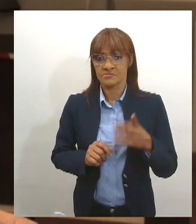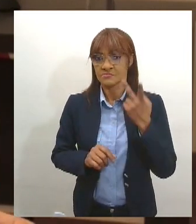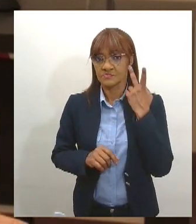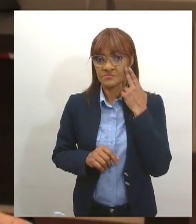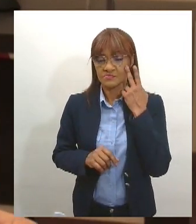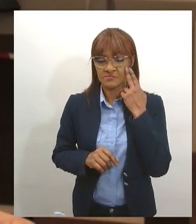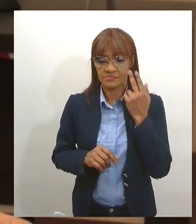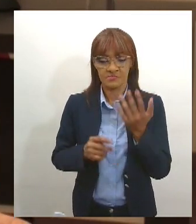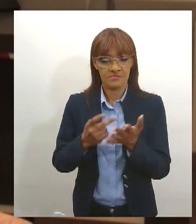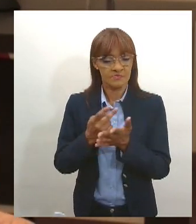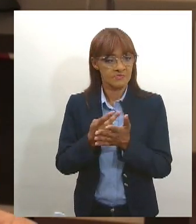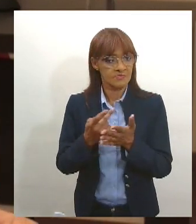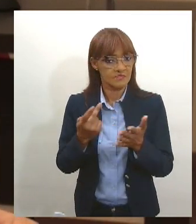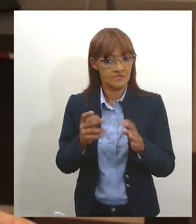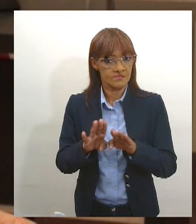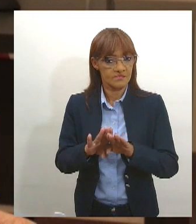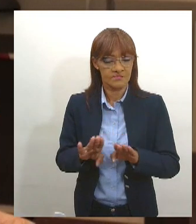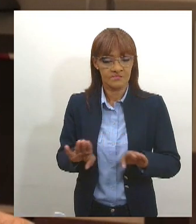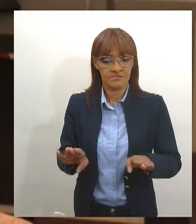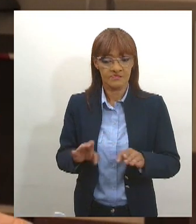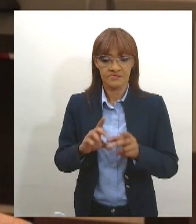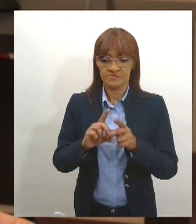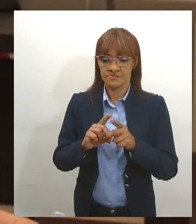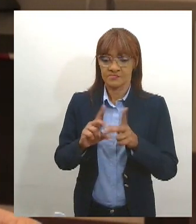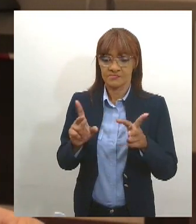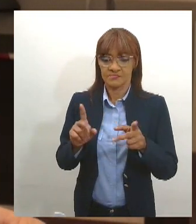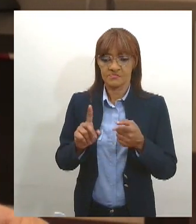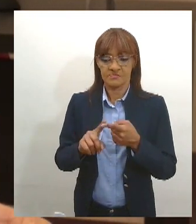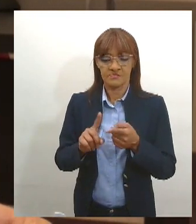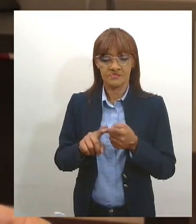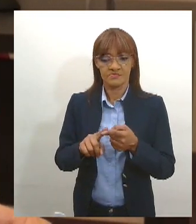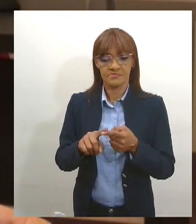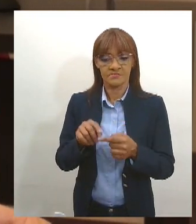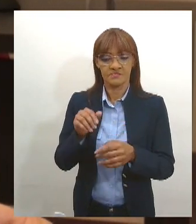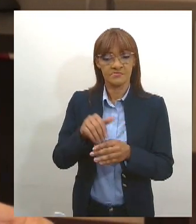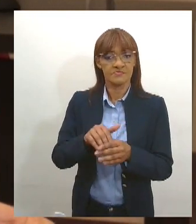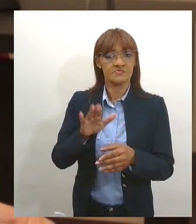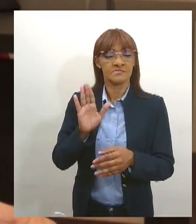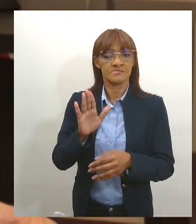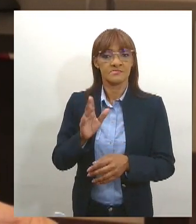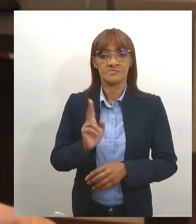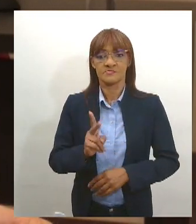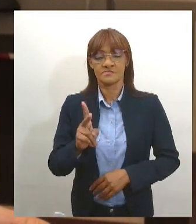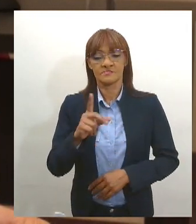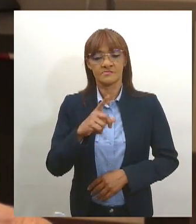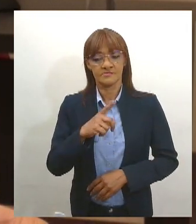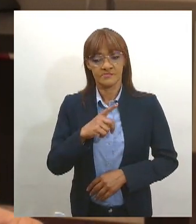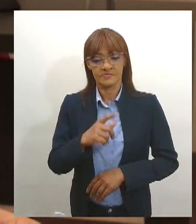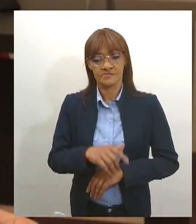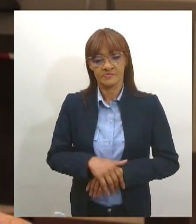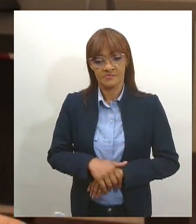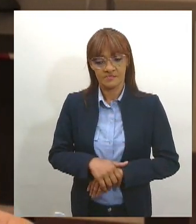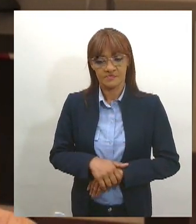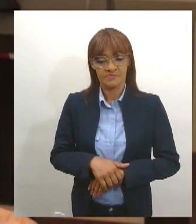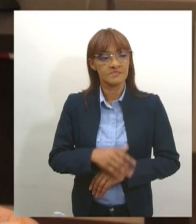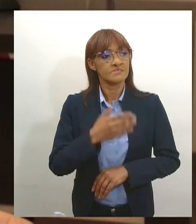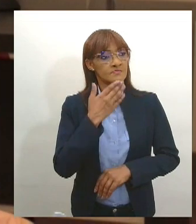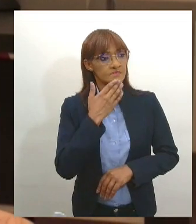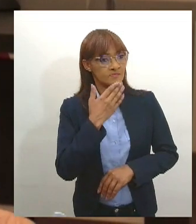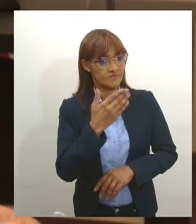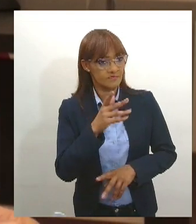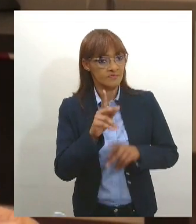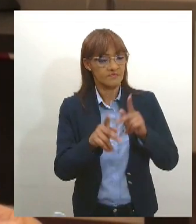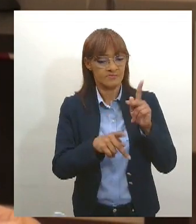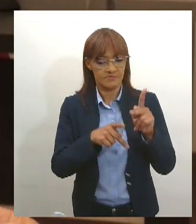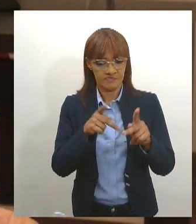parte do processo democrático, inclusive nas eleições eletivas. Então, eu até apelo que a população vá votar, o sexto distrito é uma